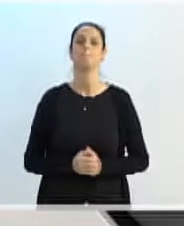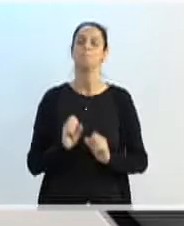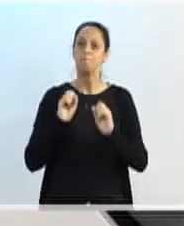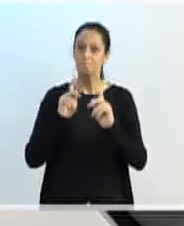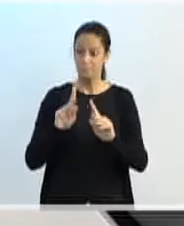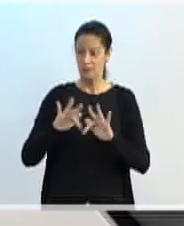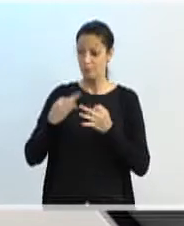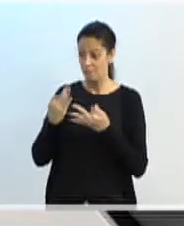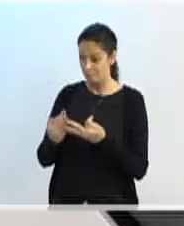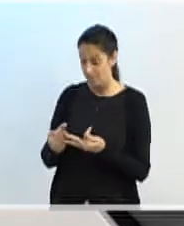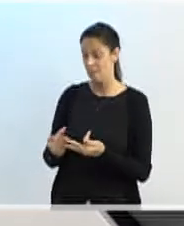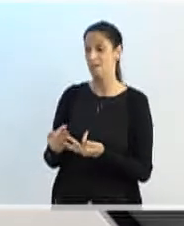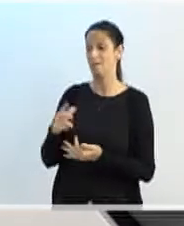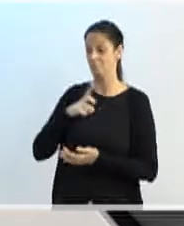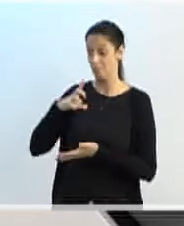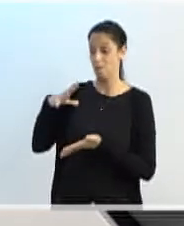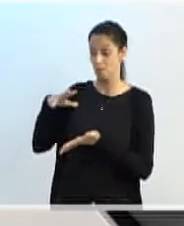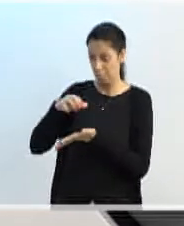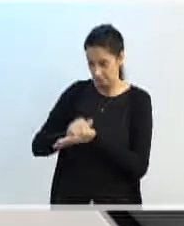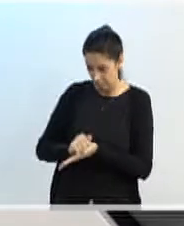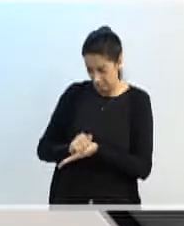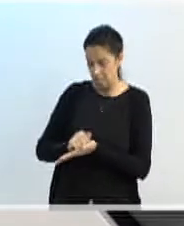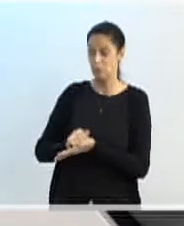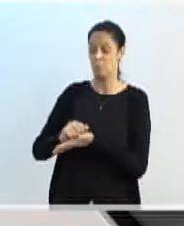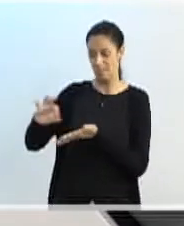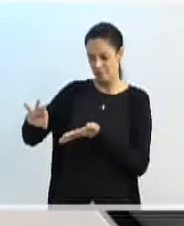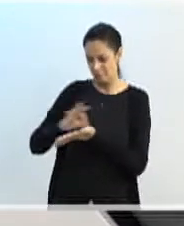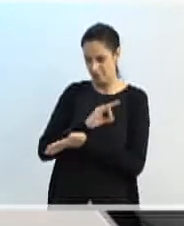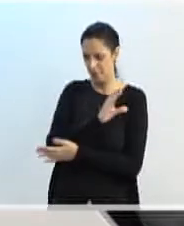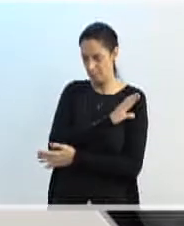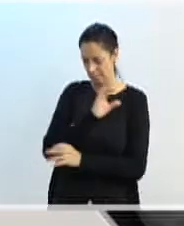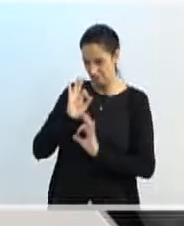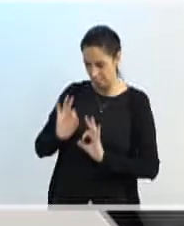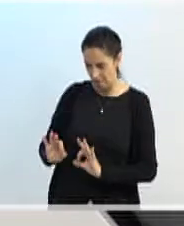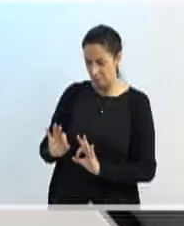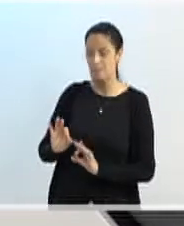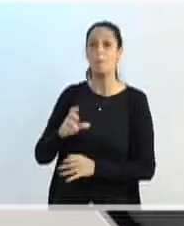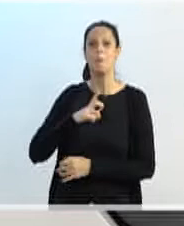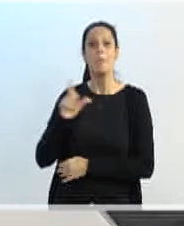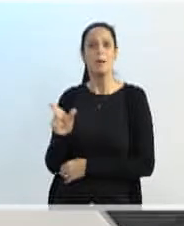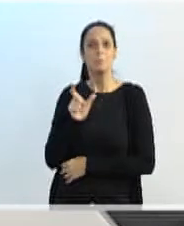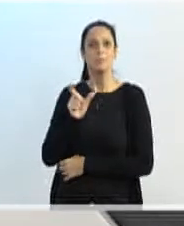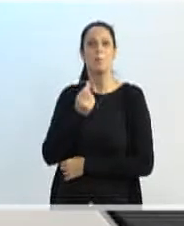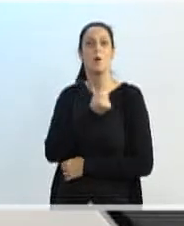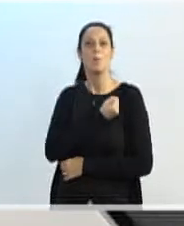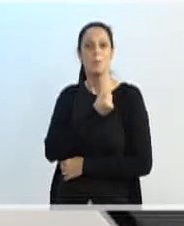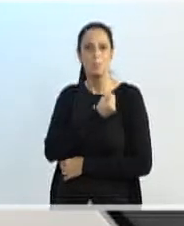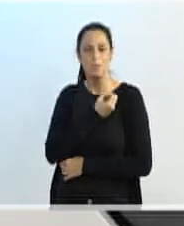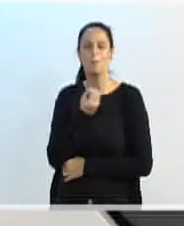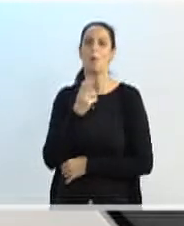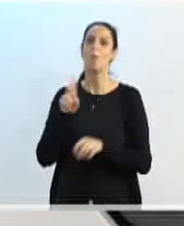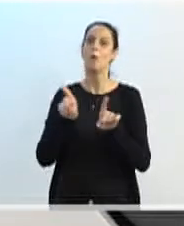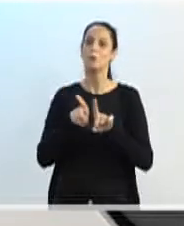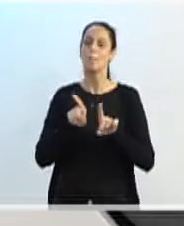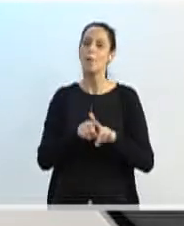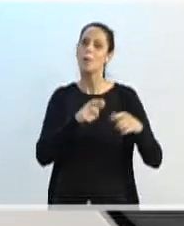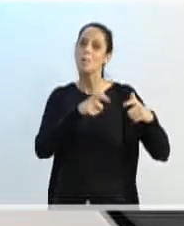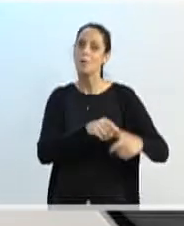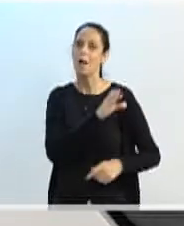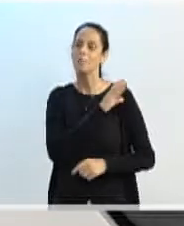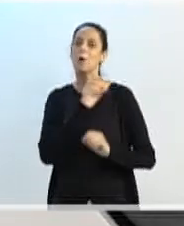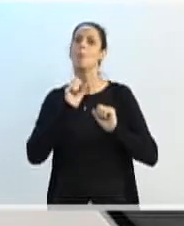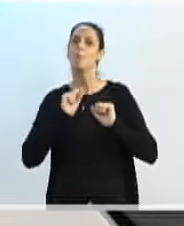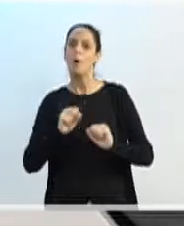à medida que elas fazem inscrição no CI. Isso. E através desse cadastro, ou pela própria unidade, elas conseguem